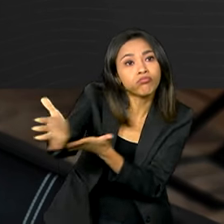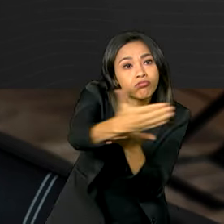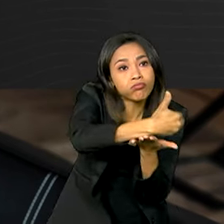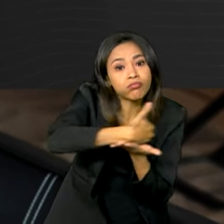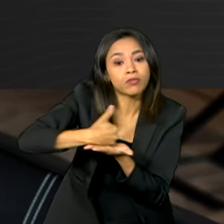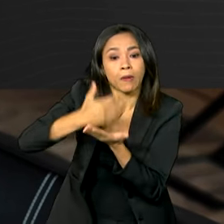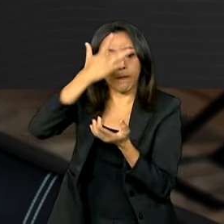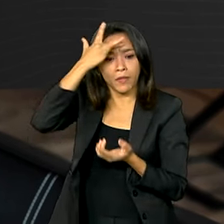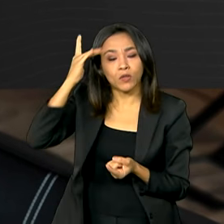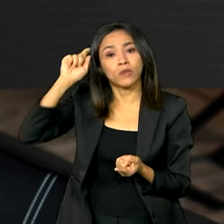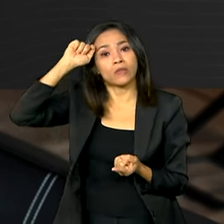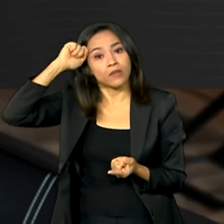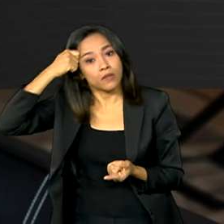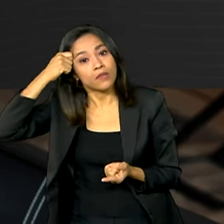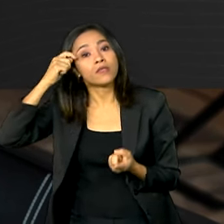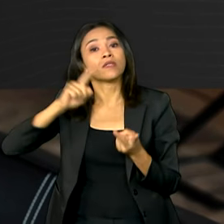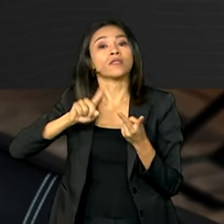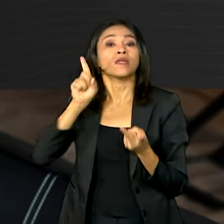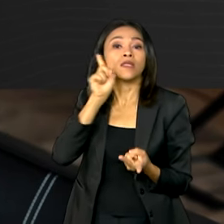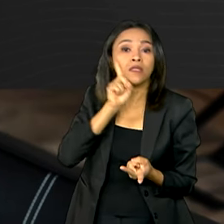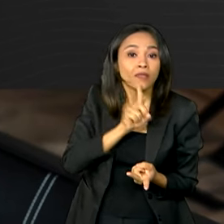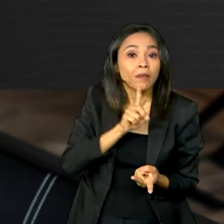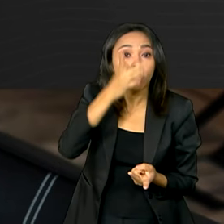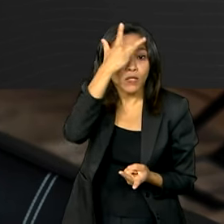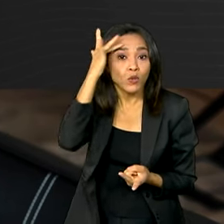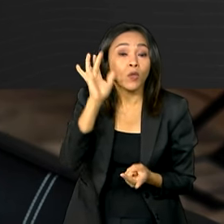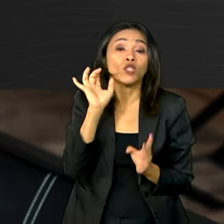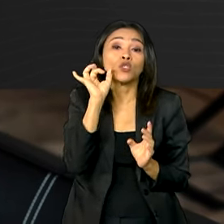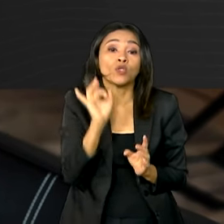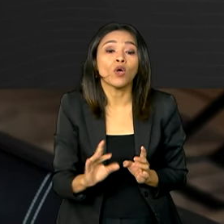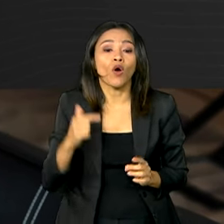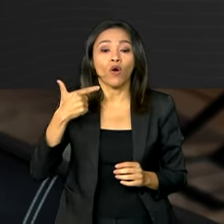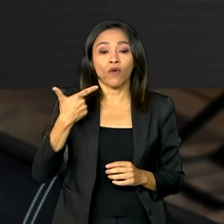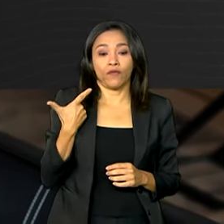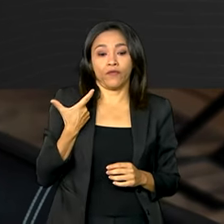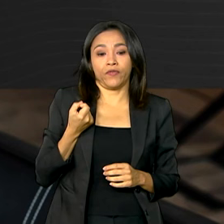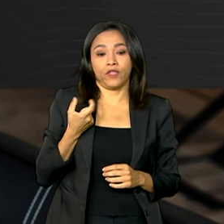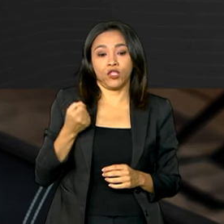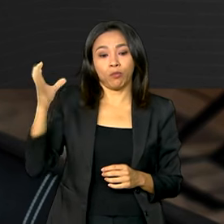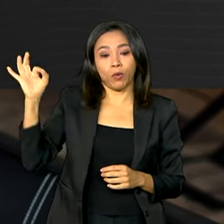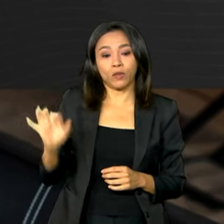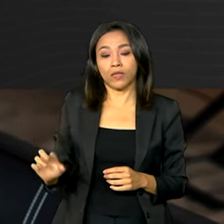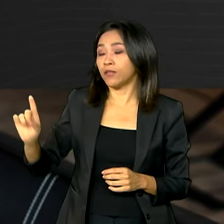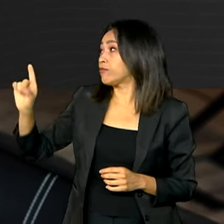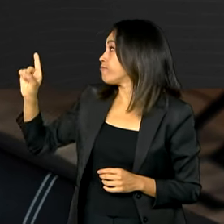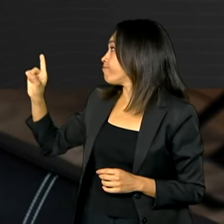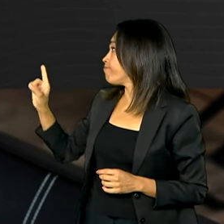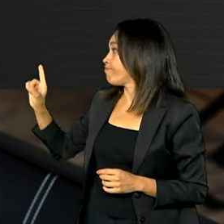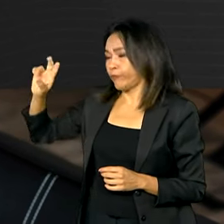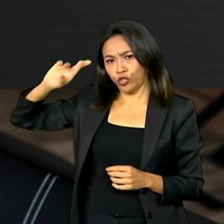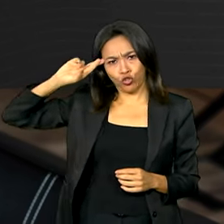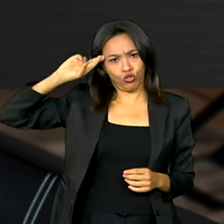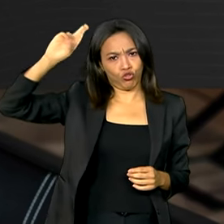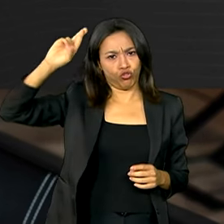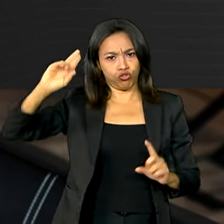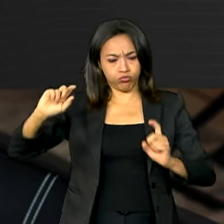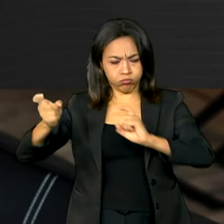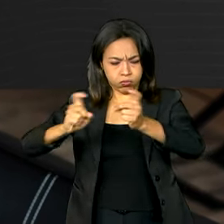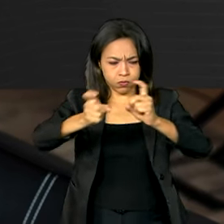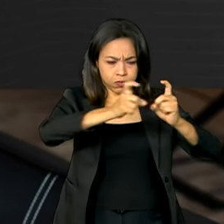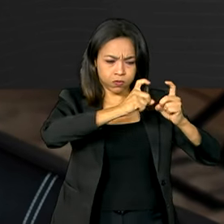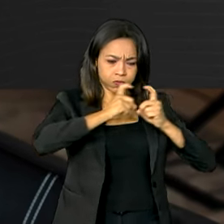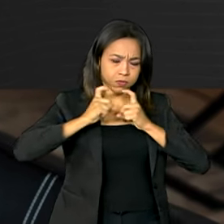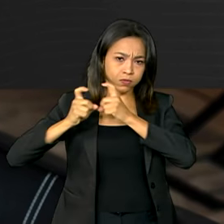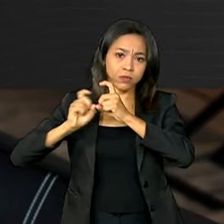pretas e pardas ocupavam apenas 20% dos cargos de gerência e direção